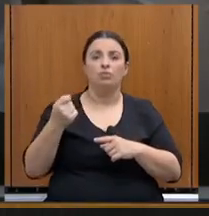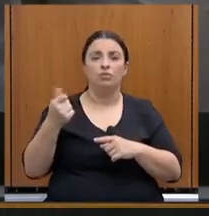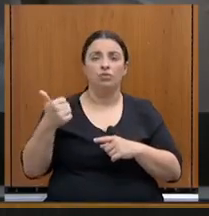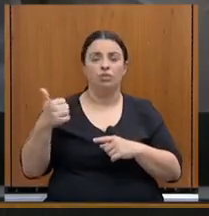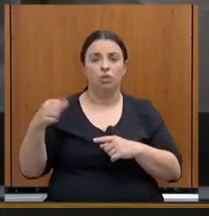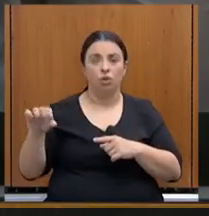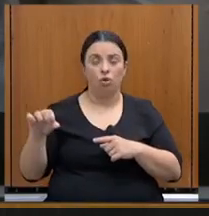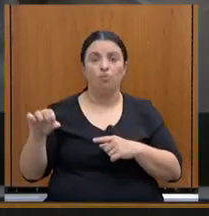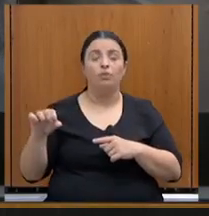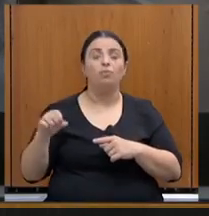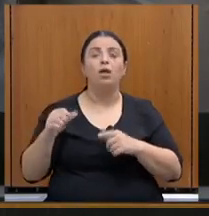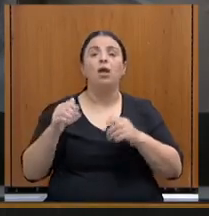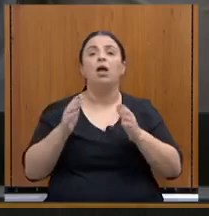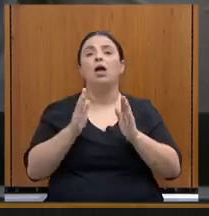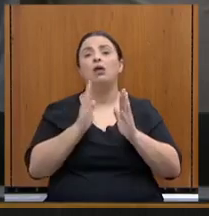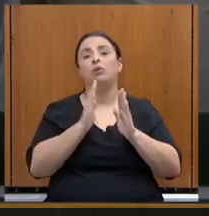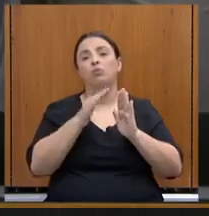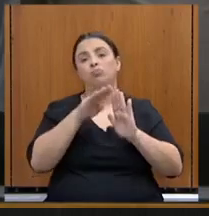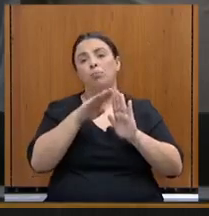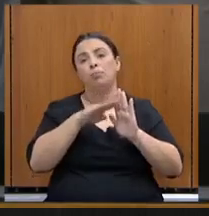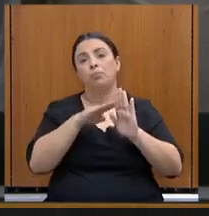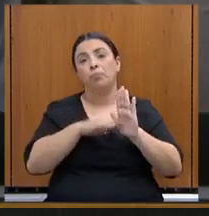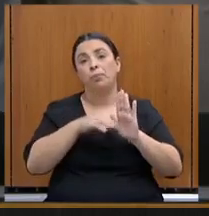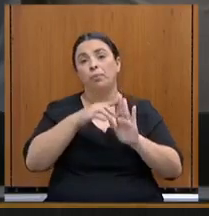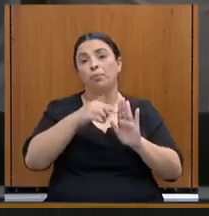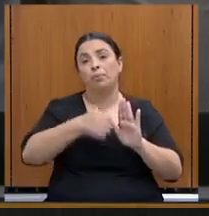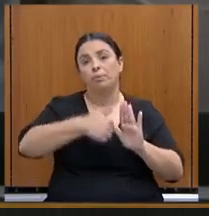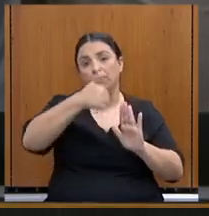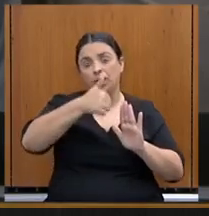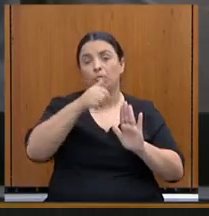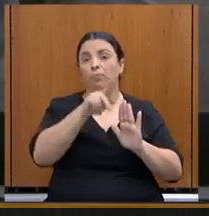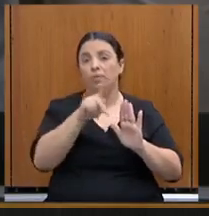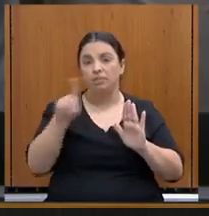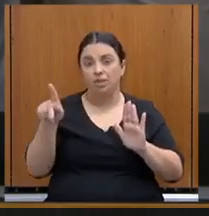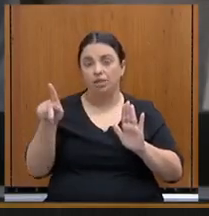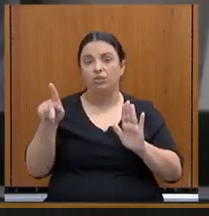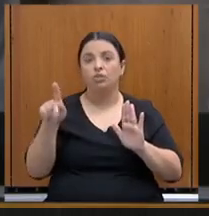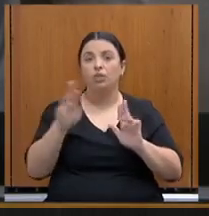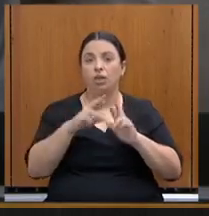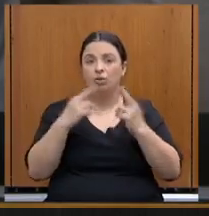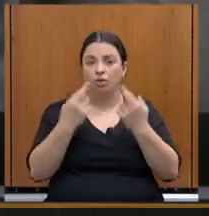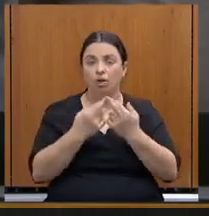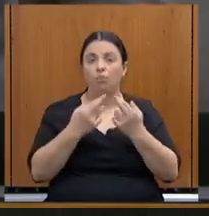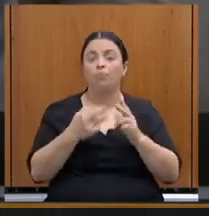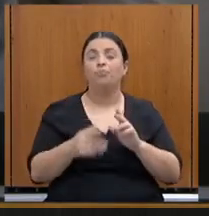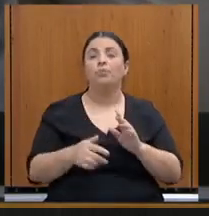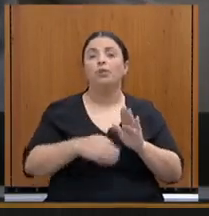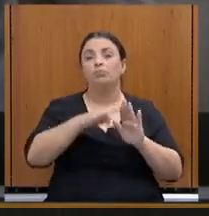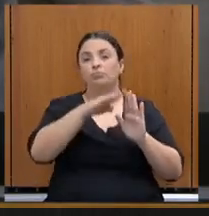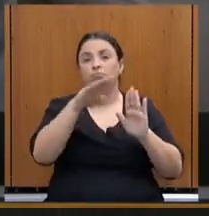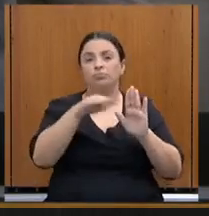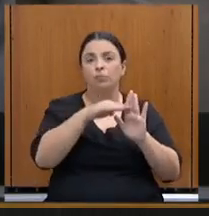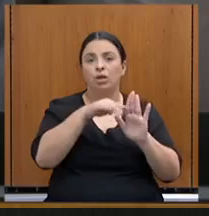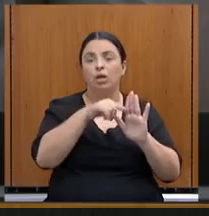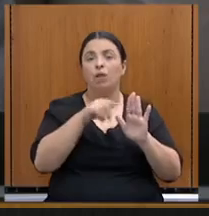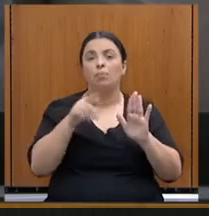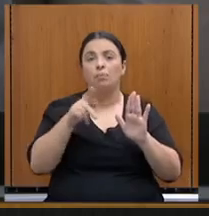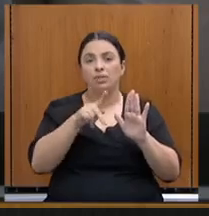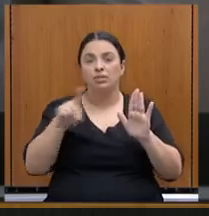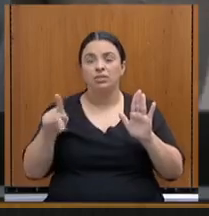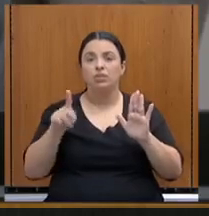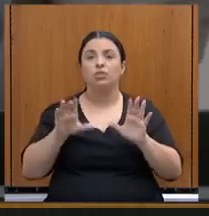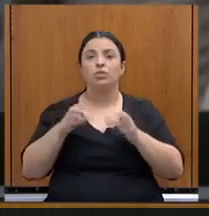Presidente da reunião. 2. Presidentes das comissões participantes,